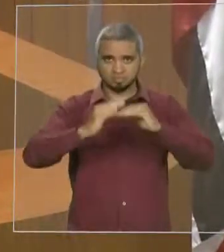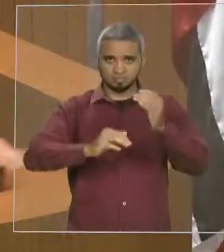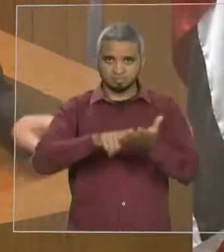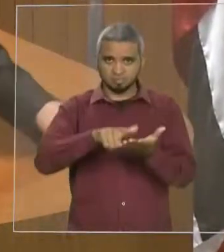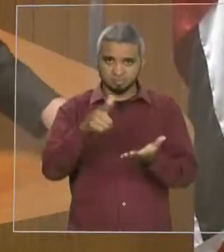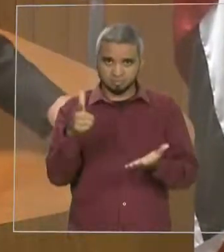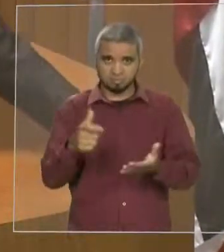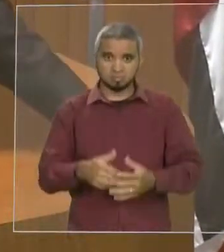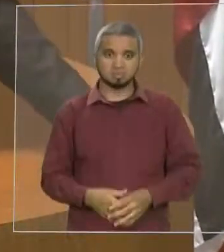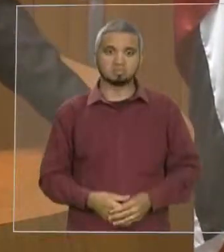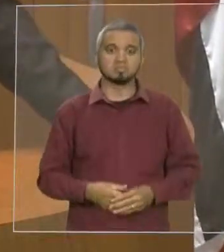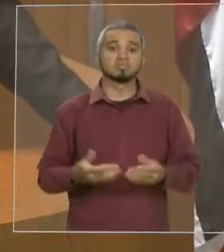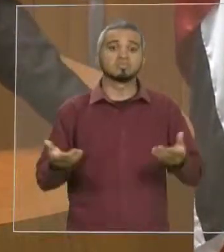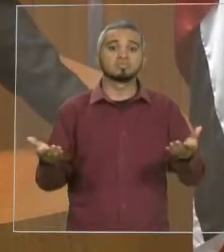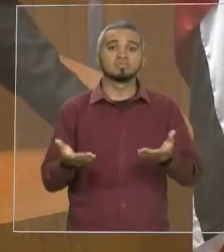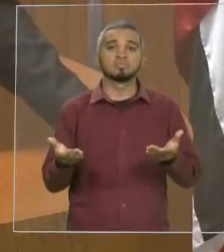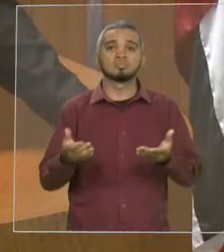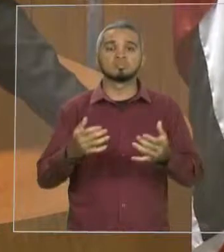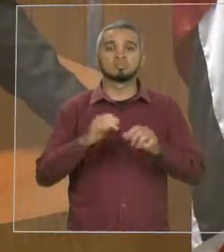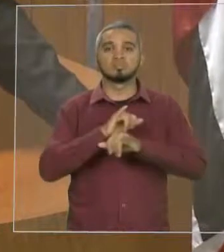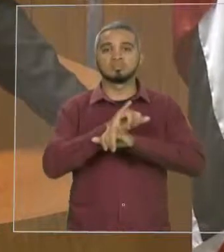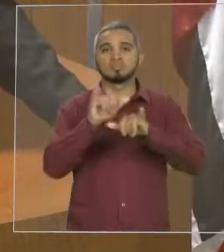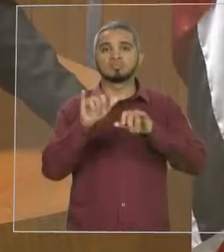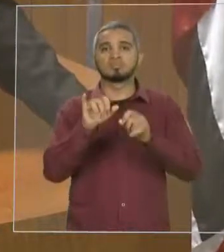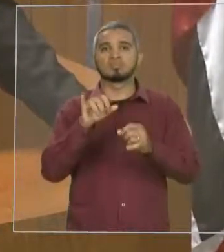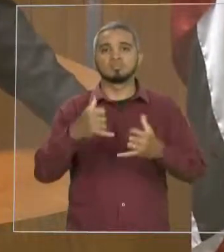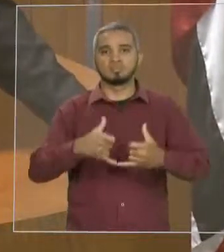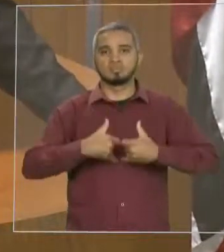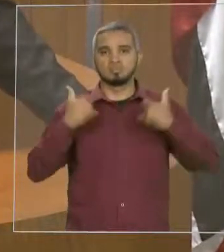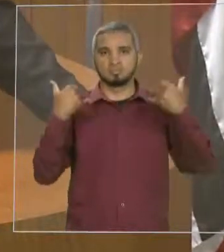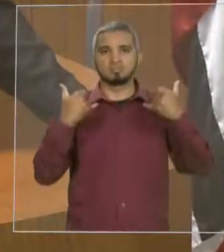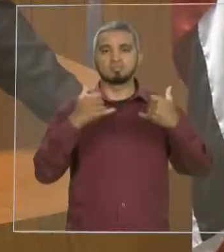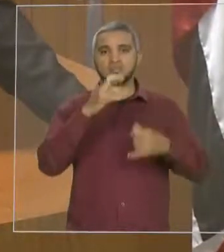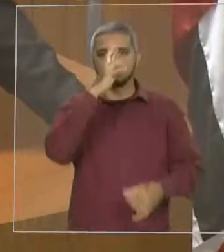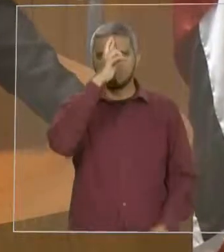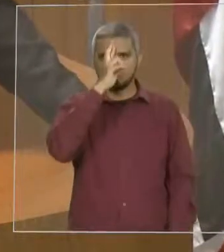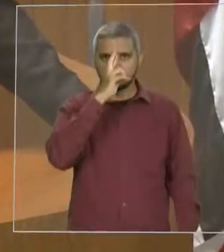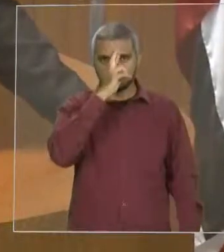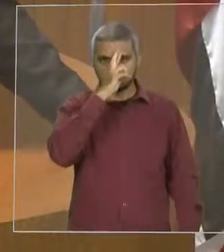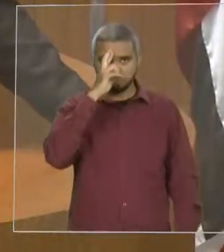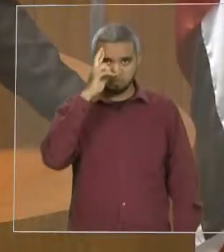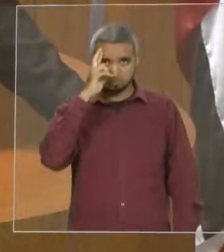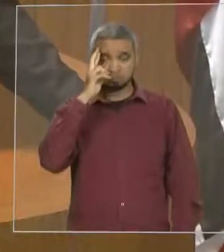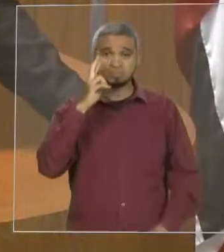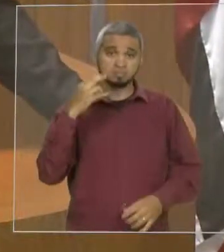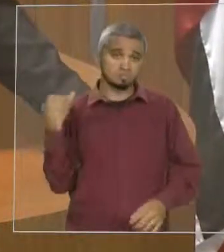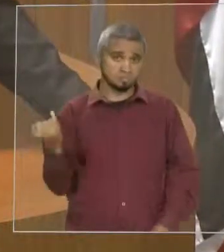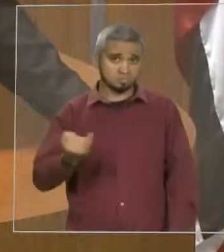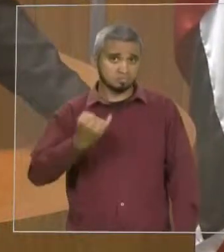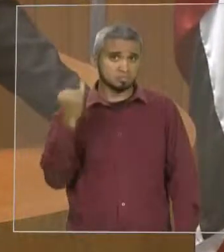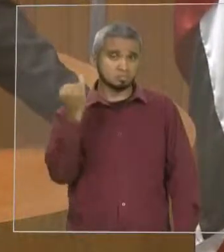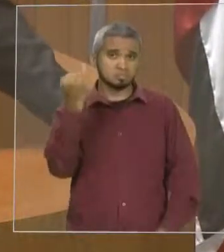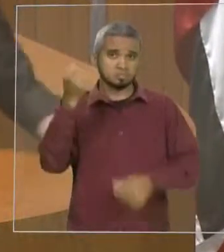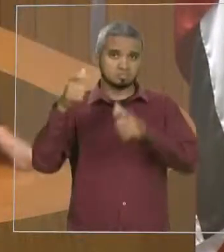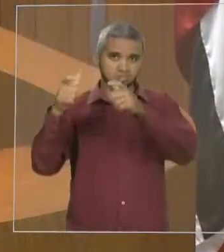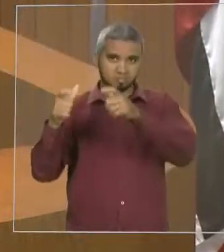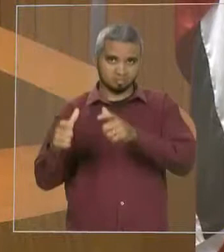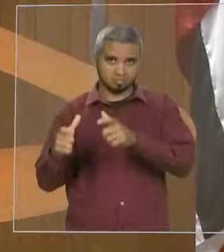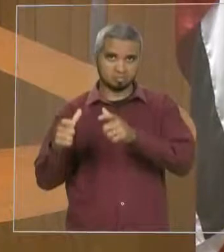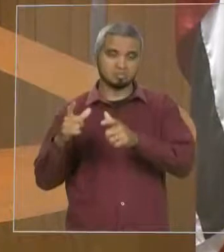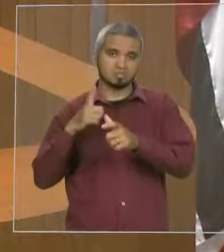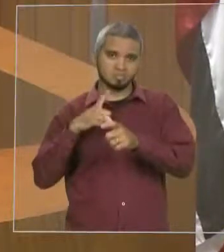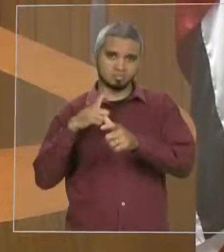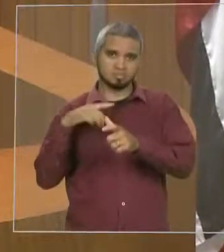aniversário do município de Santa Rita, esse município importante, esse município formado por